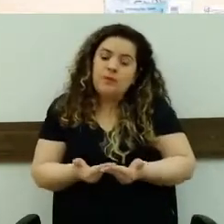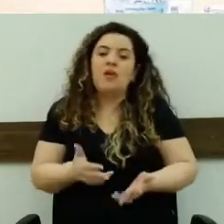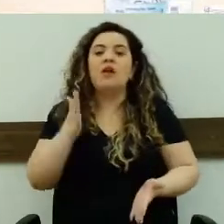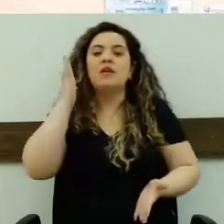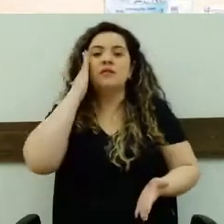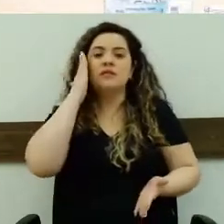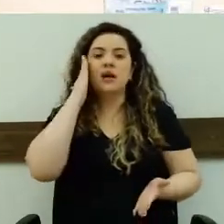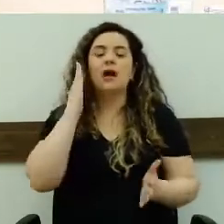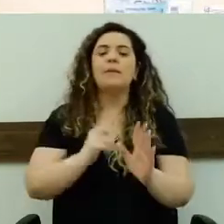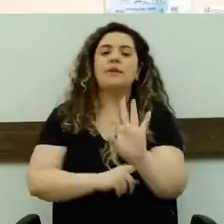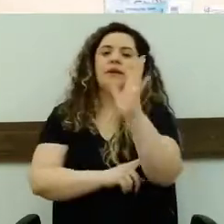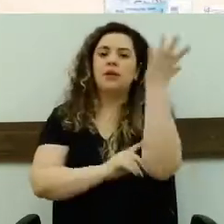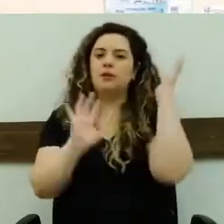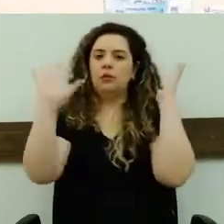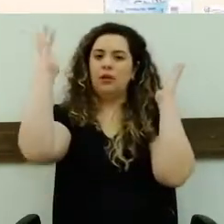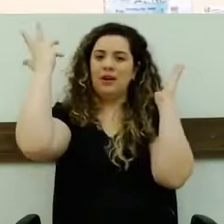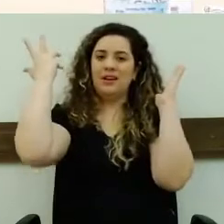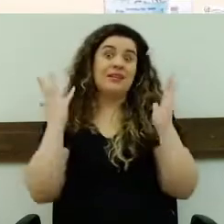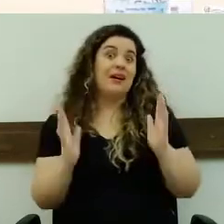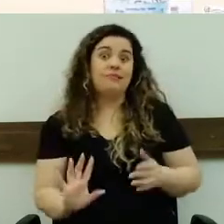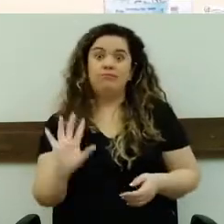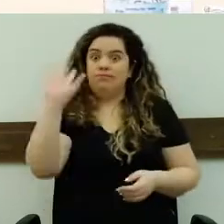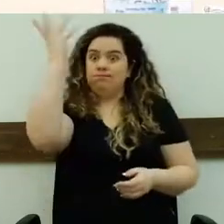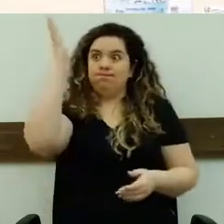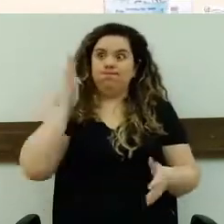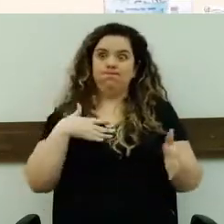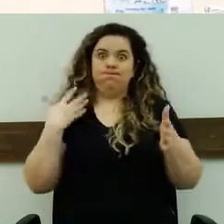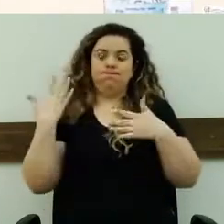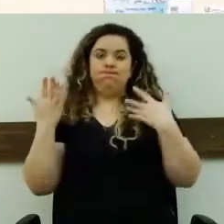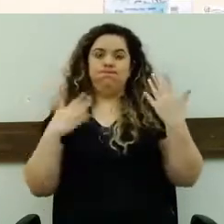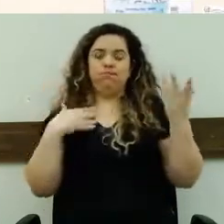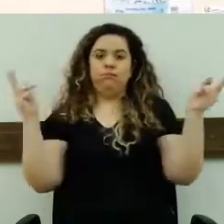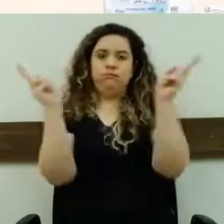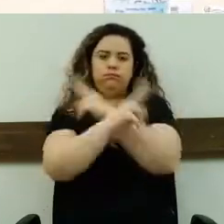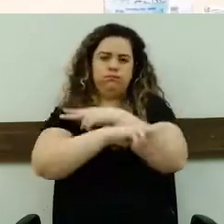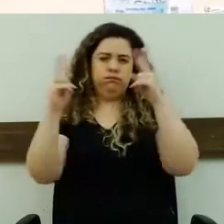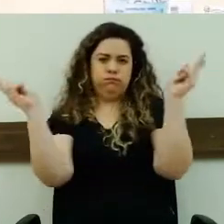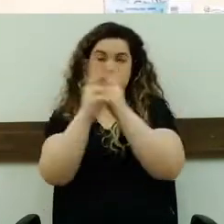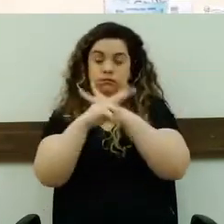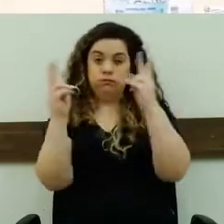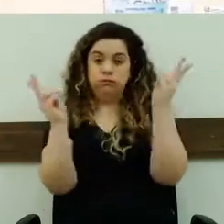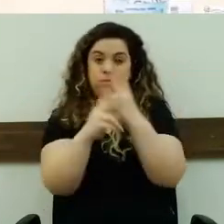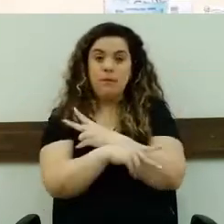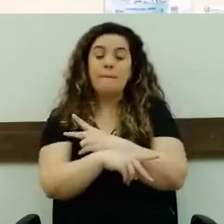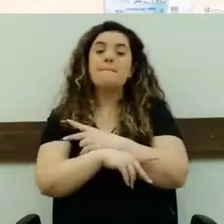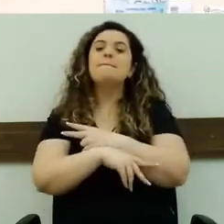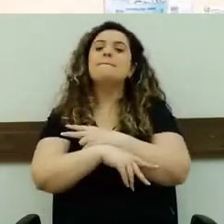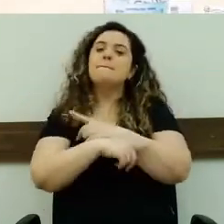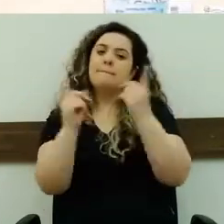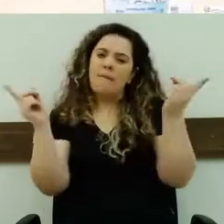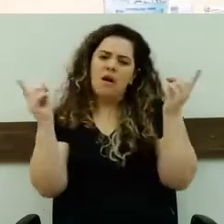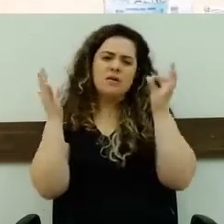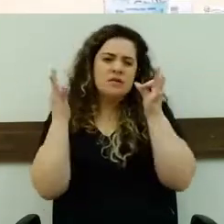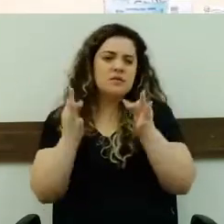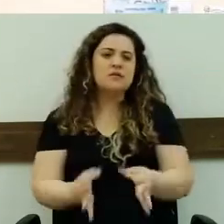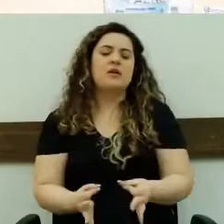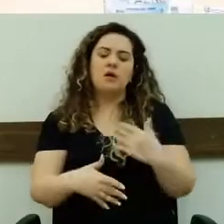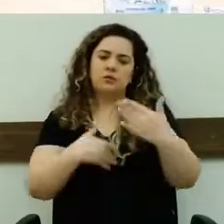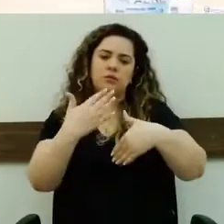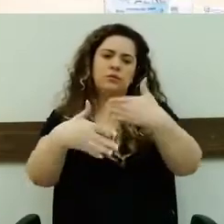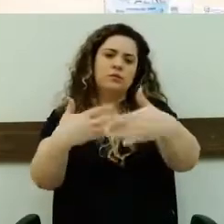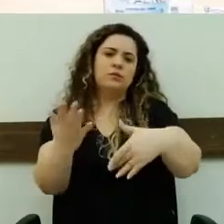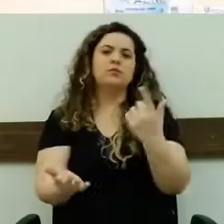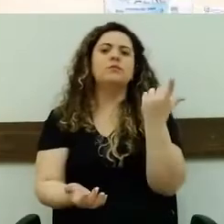controla e, infelizmente, a gente passou por esse furacão aí. Mas vai dar tudo certo no final e a gente sabe disso. Hoje também